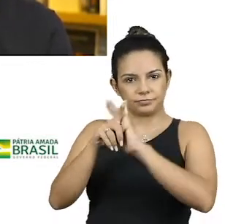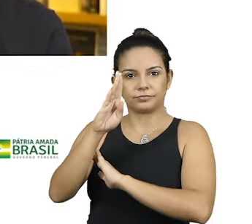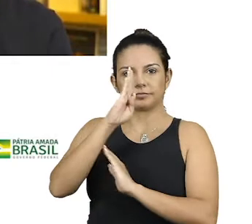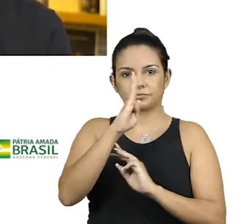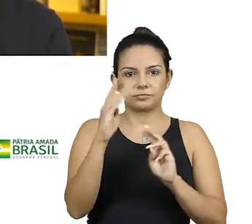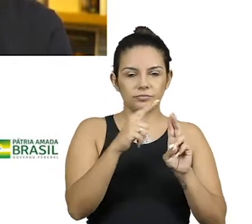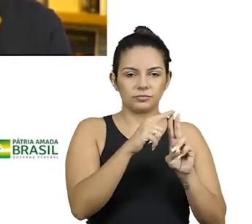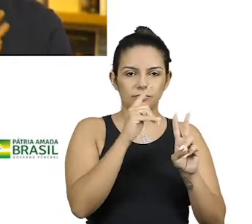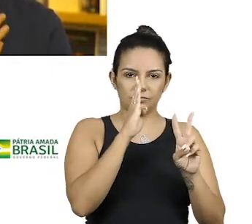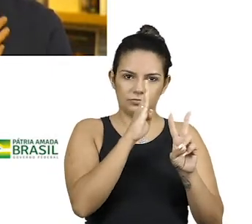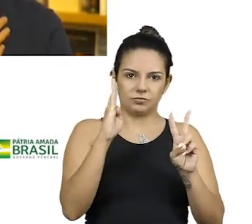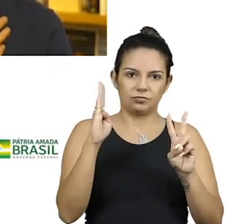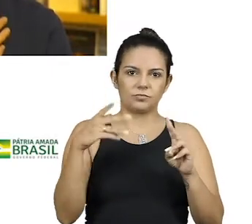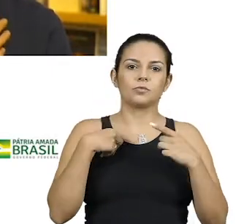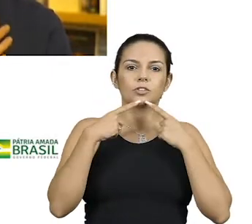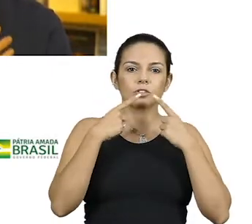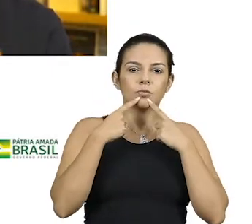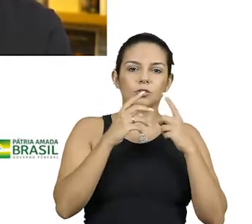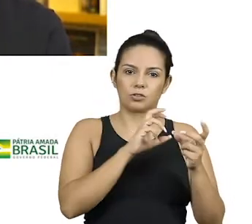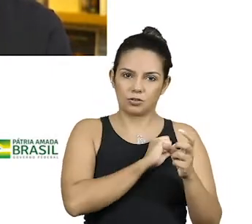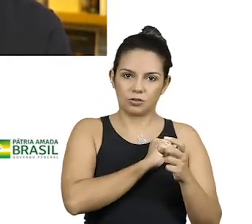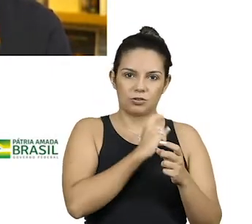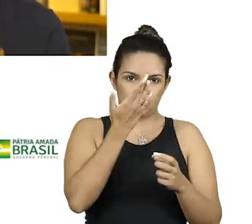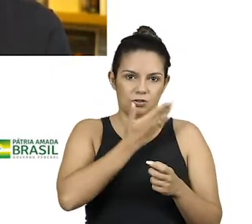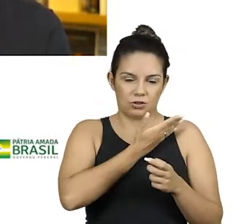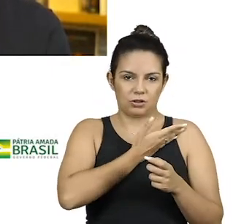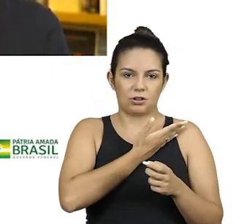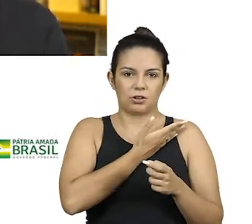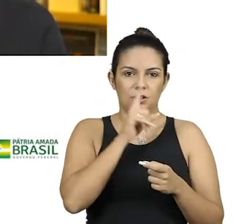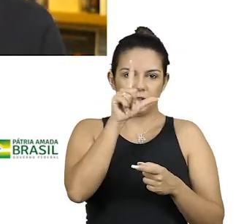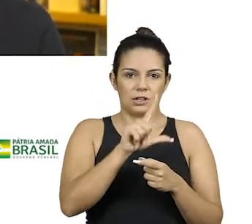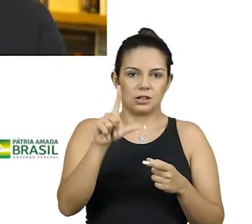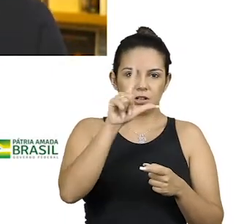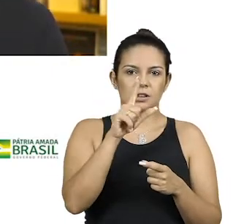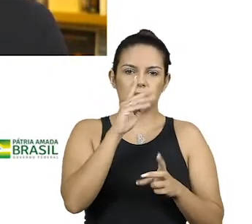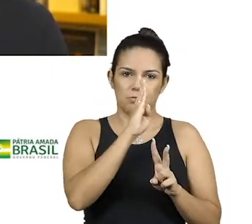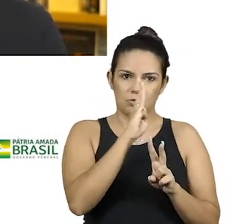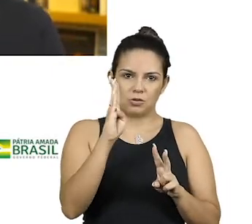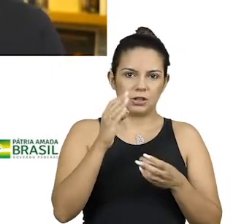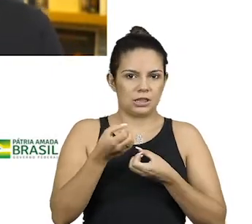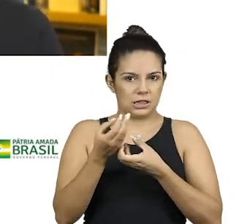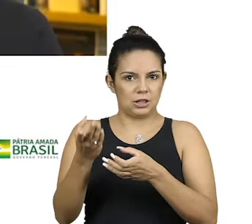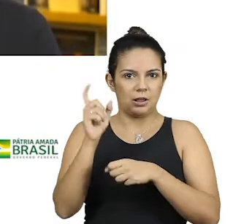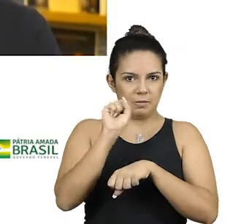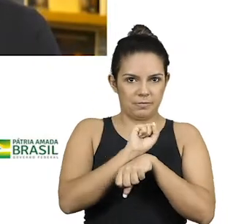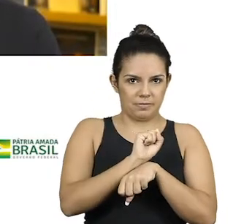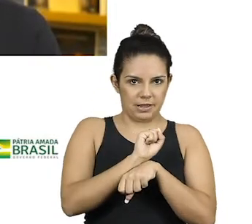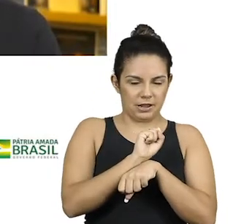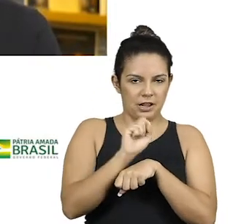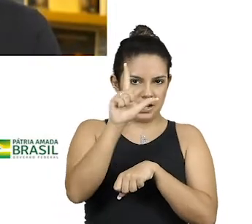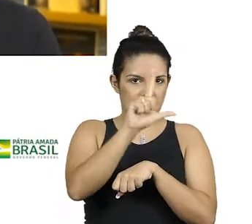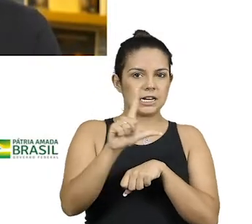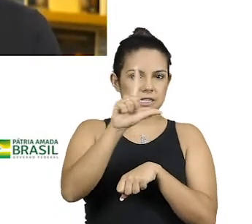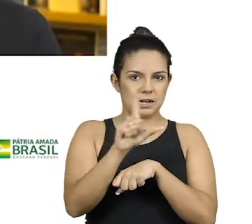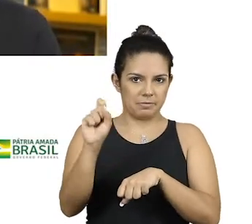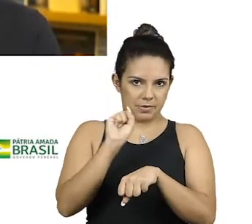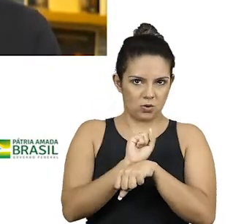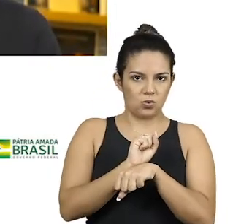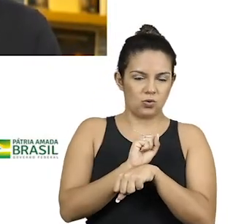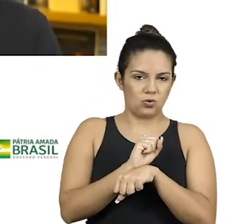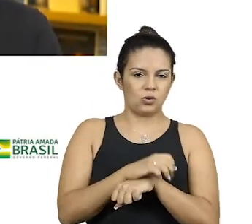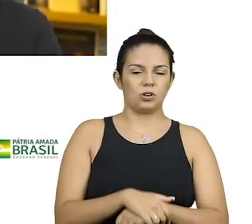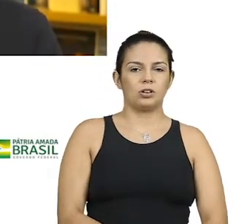aqui, eu fico reclamando porque gosto de um amigo no sentido literário. O Big Brother te deu uma paradinha na produção literária, uma paradona,